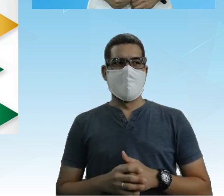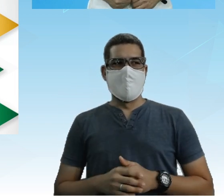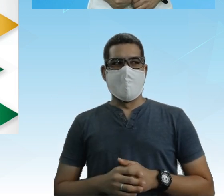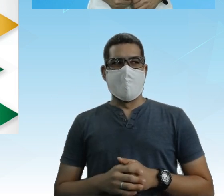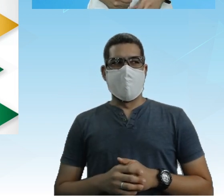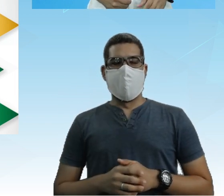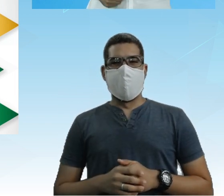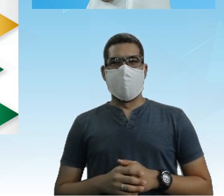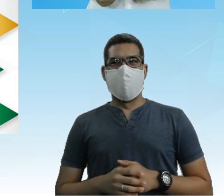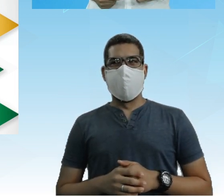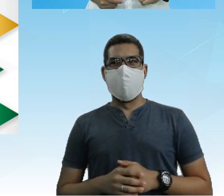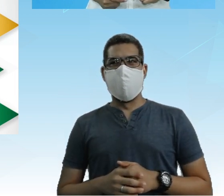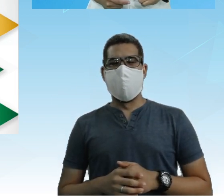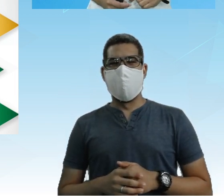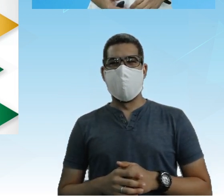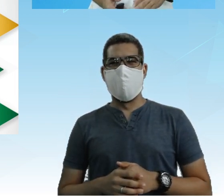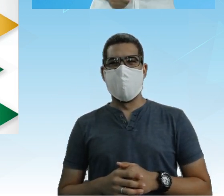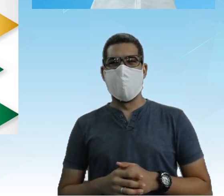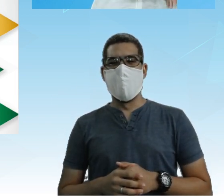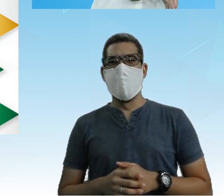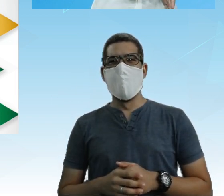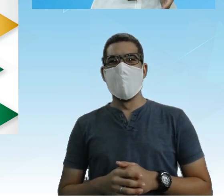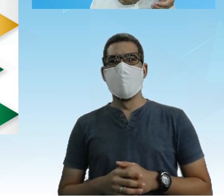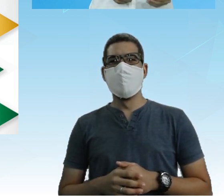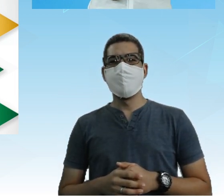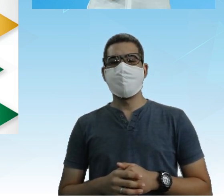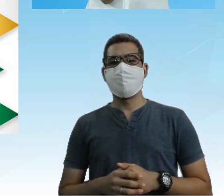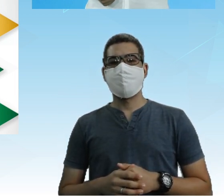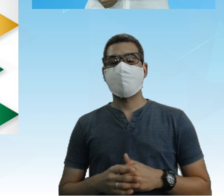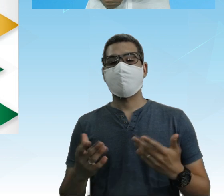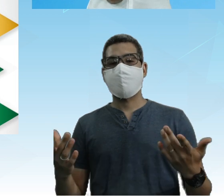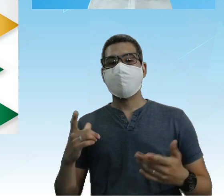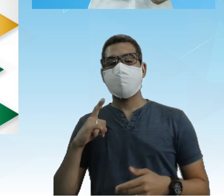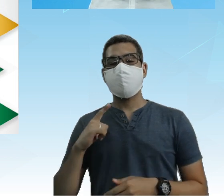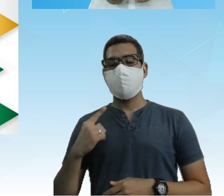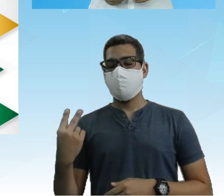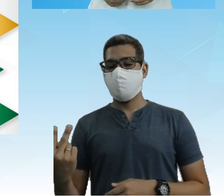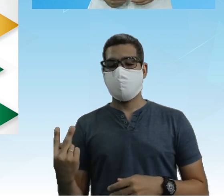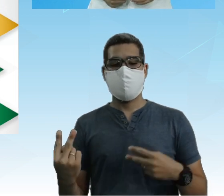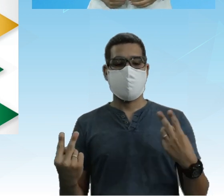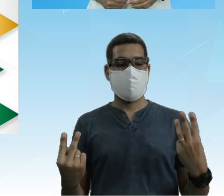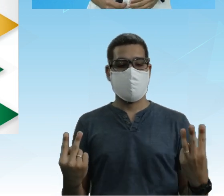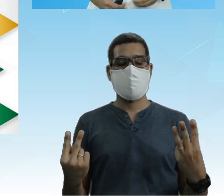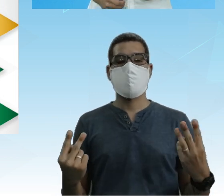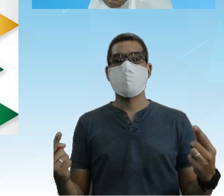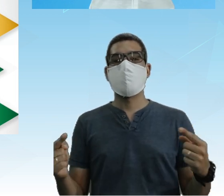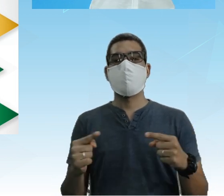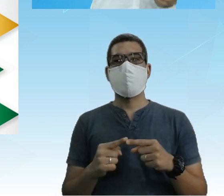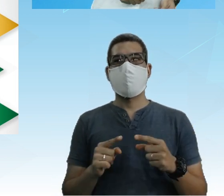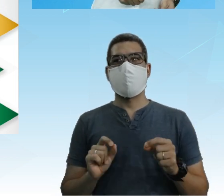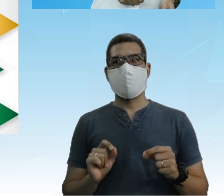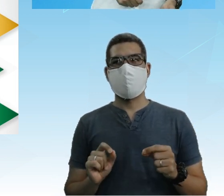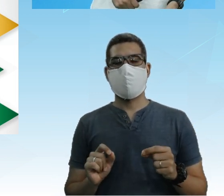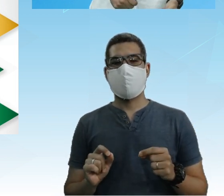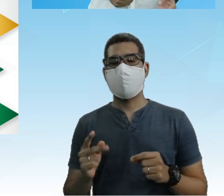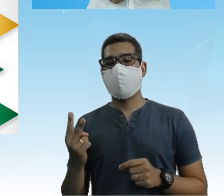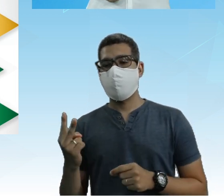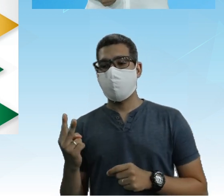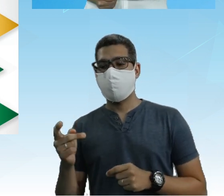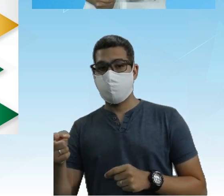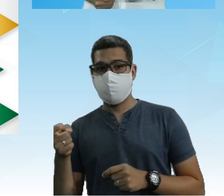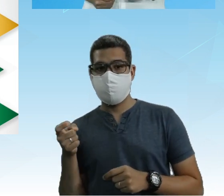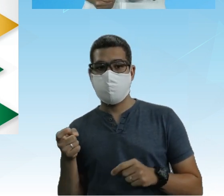semirretas, tá? Aqui na parte de baixo eu tenho 2 e 3 Ponto 2 e 3 quer dizer 2 para x,